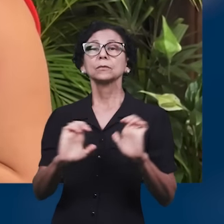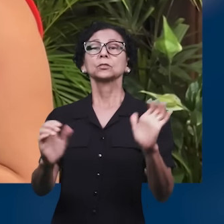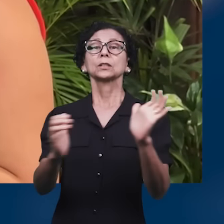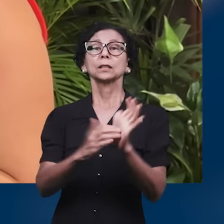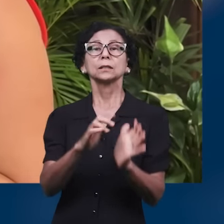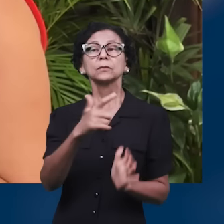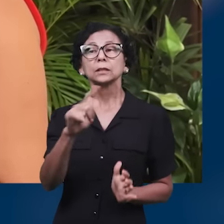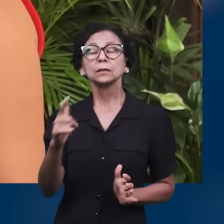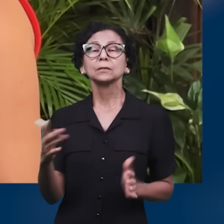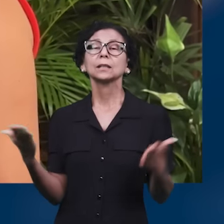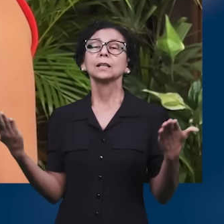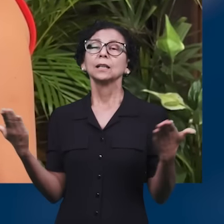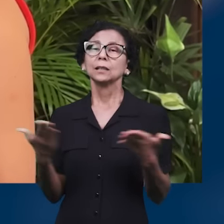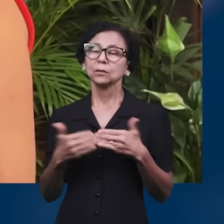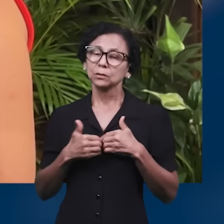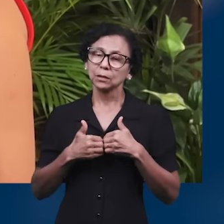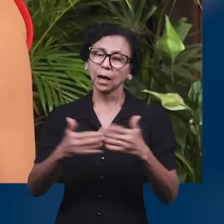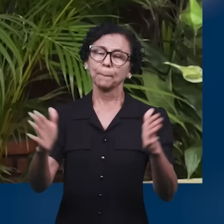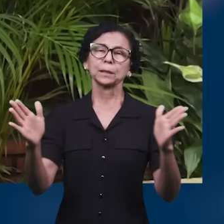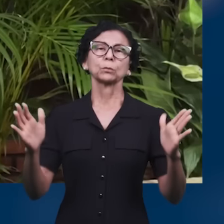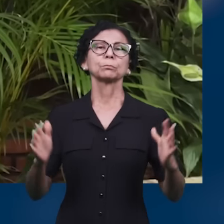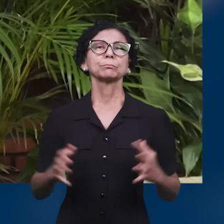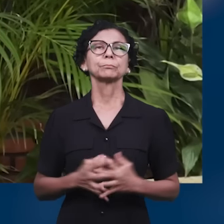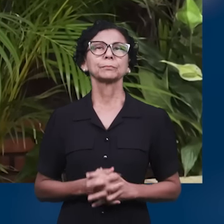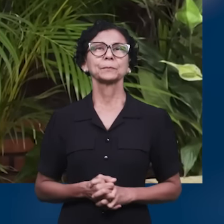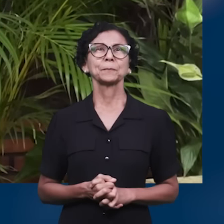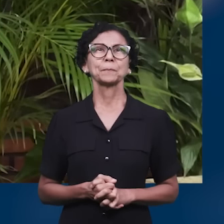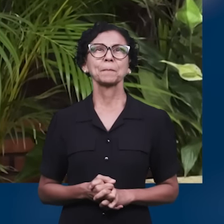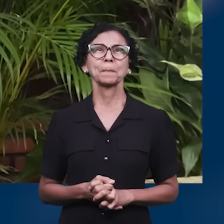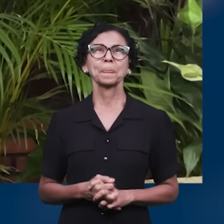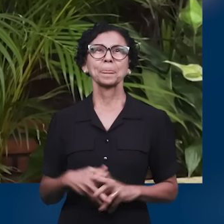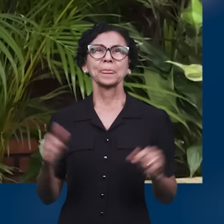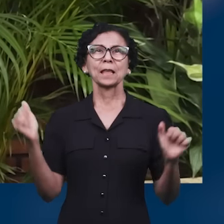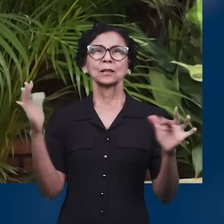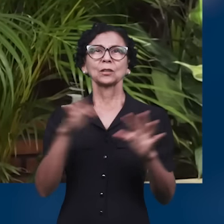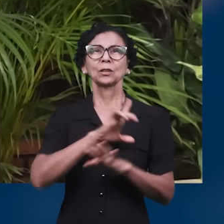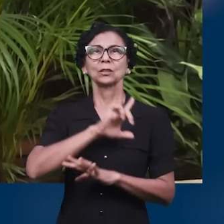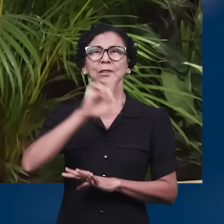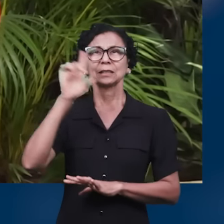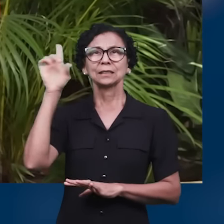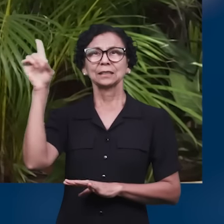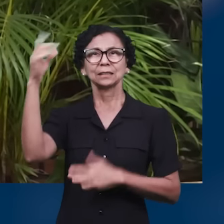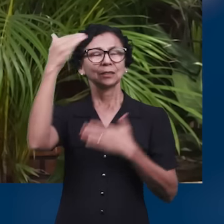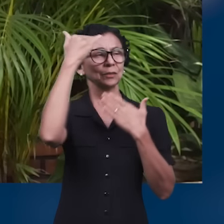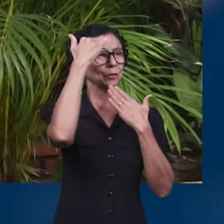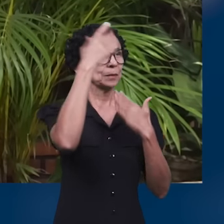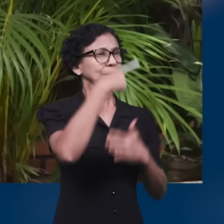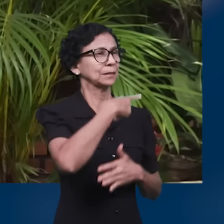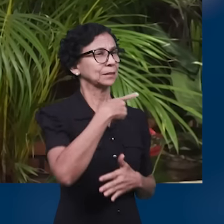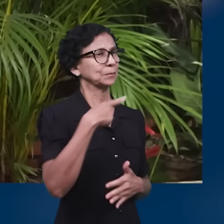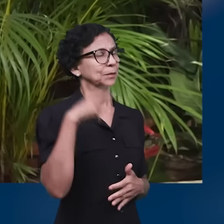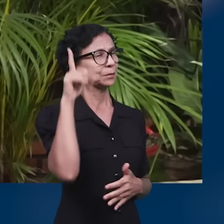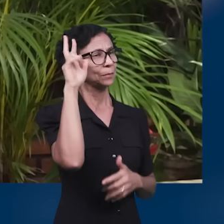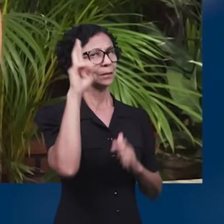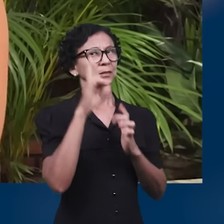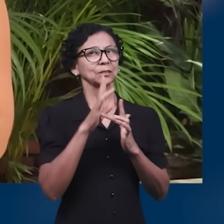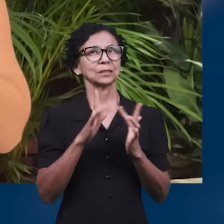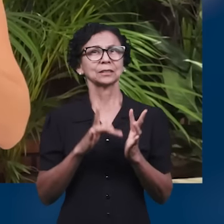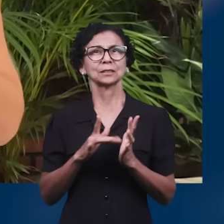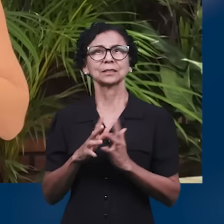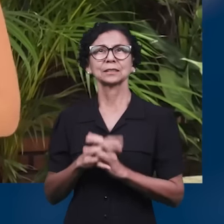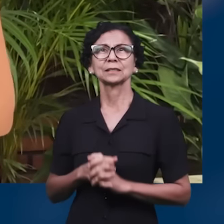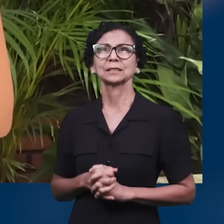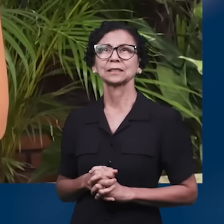né? A trajetória nossa aqui de Barra Mansa nesse trabalho. Glória a Deus, louvado seja o nome do Senhor. Muito obrigada, pastor, a paz do Senhor Jesus.